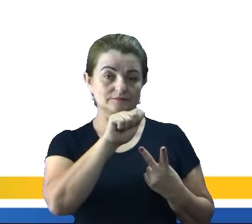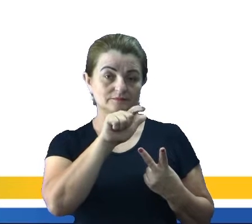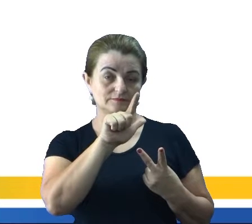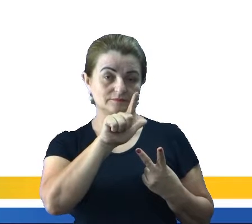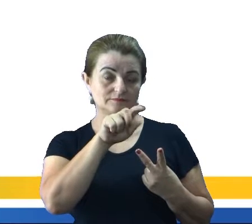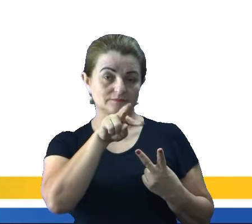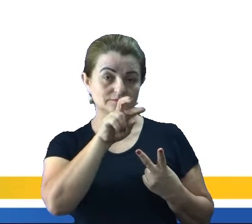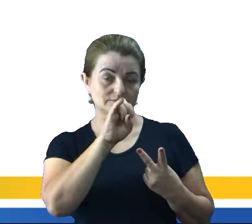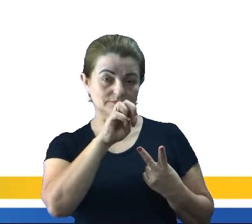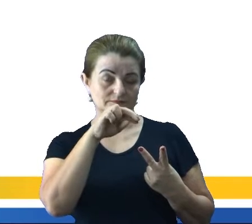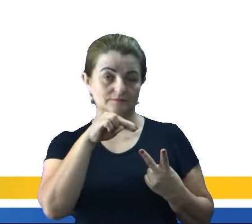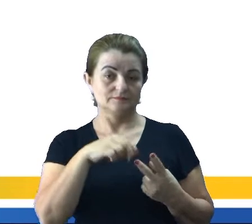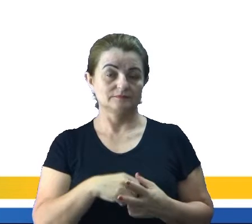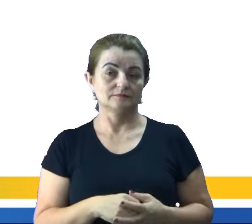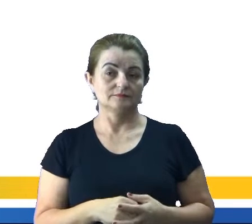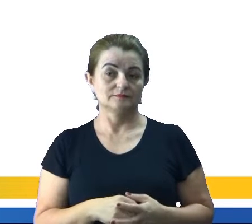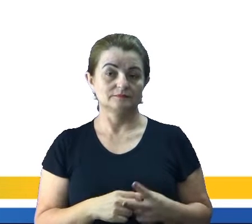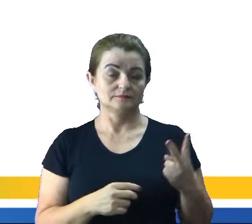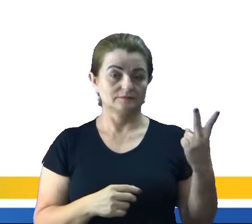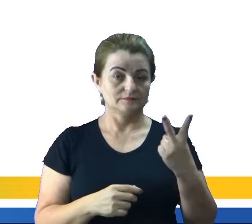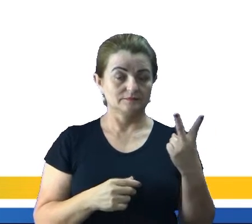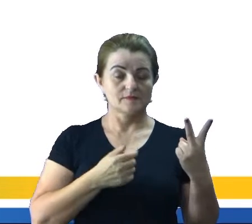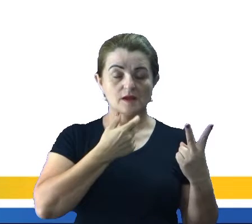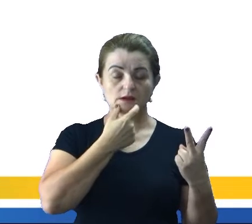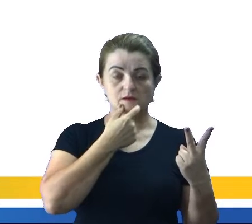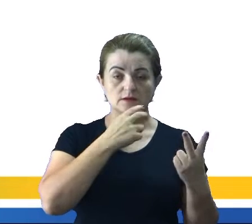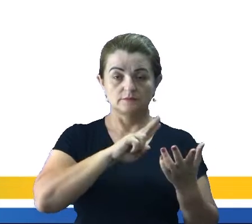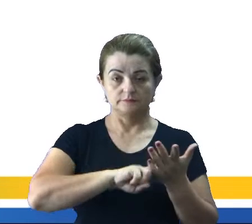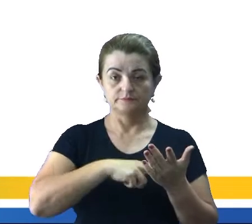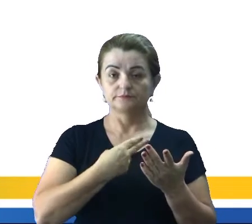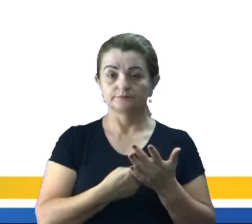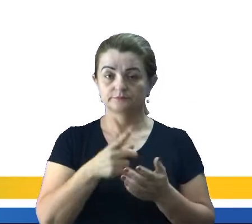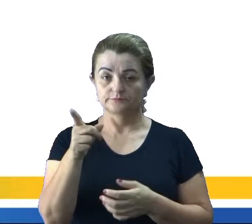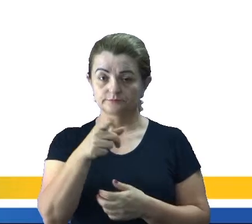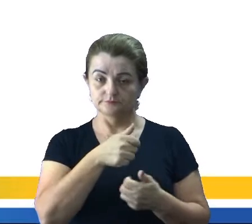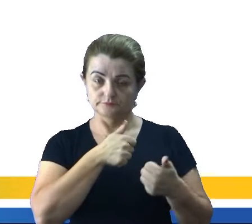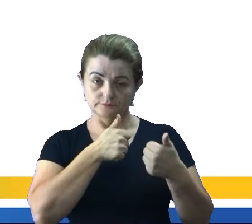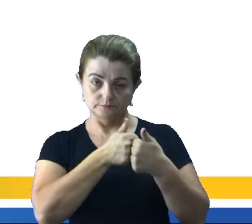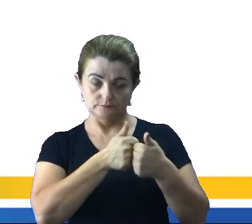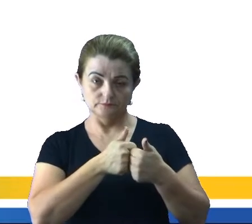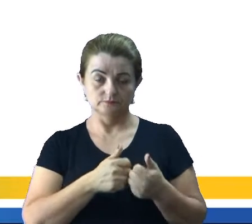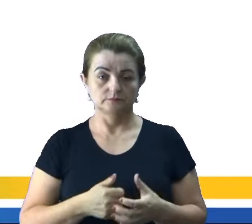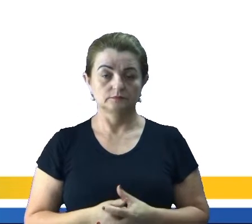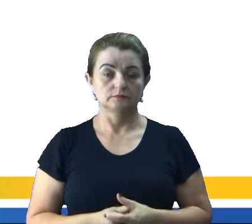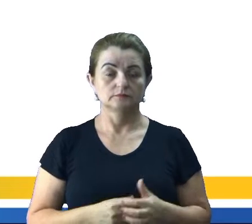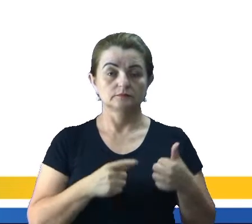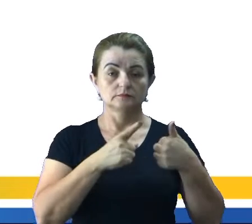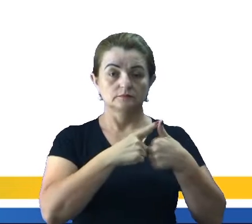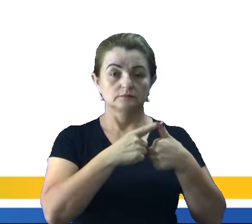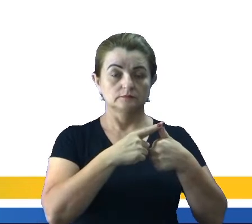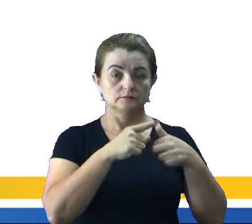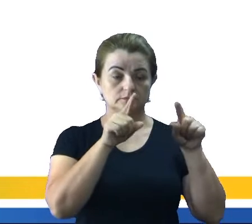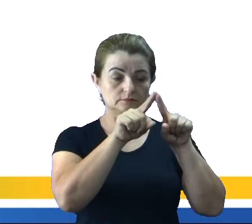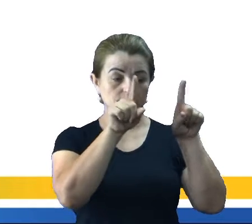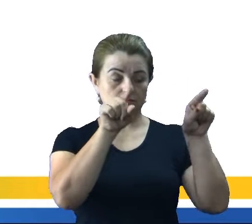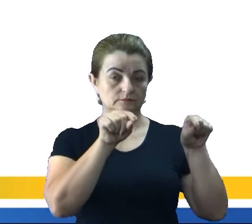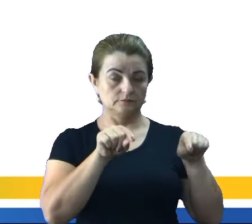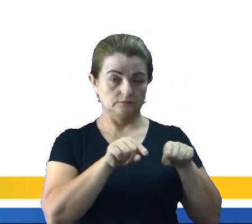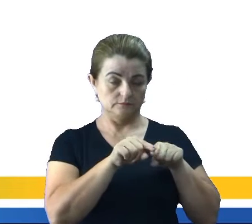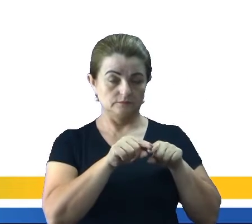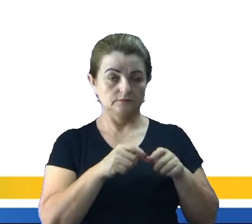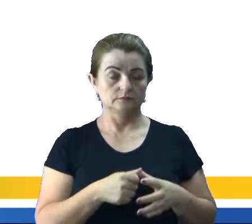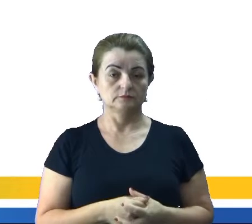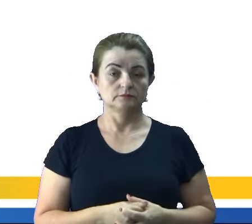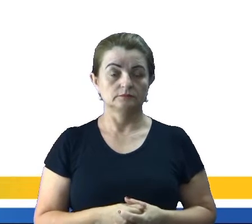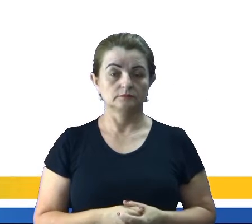ok? Está em inglês, porém eu vou traduzindo aí para vocês acompanharem, ok? No primeiro quadrinho, o Calvin